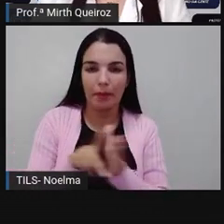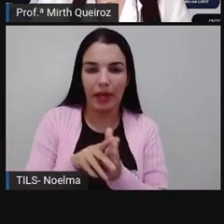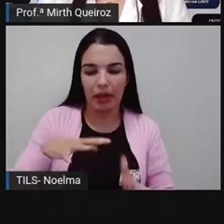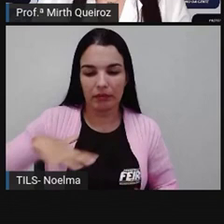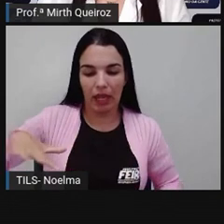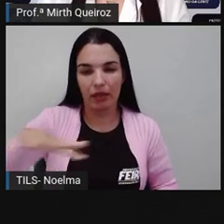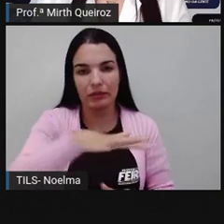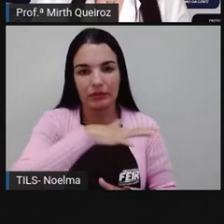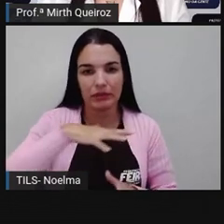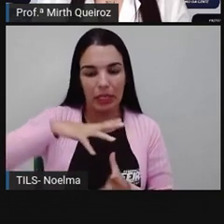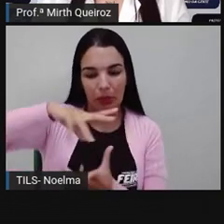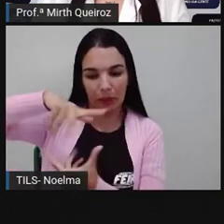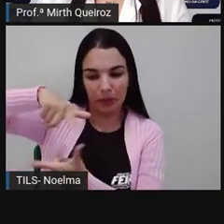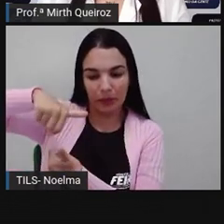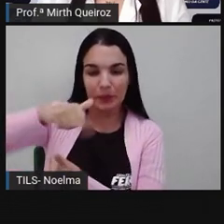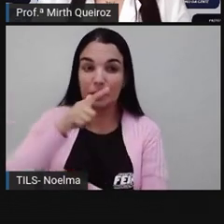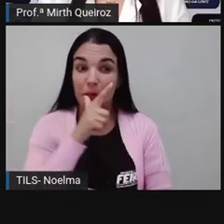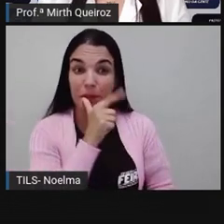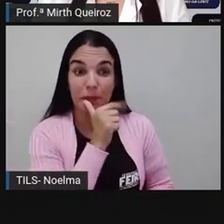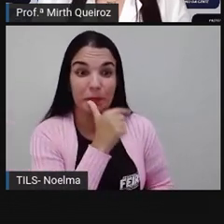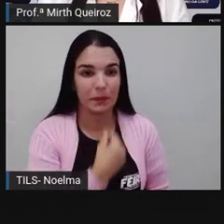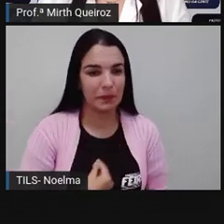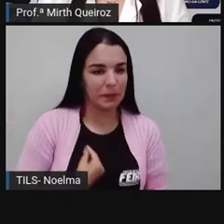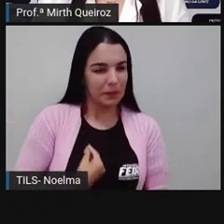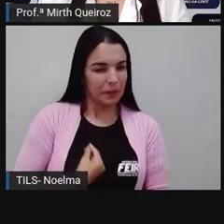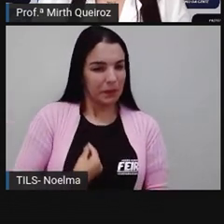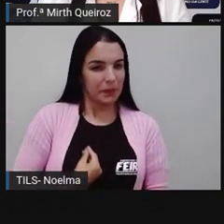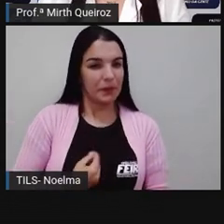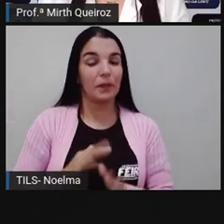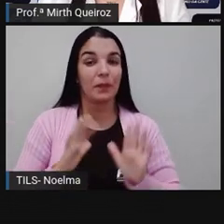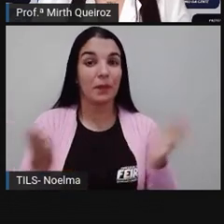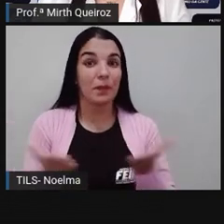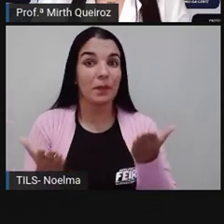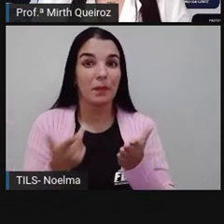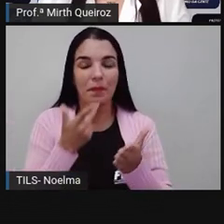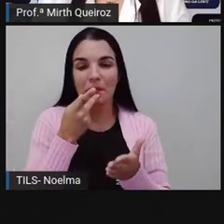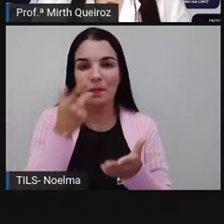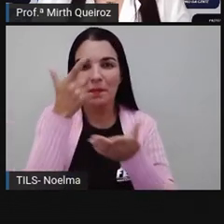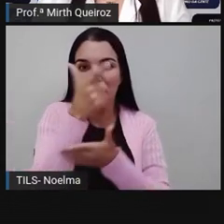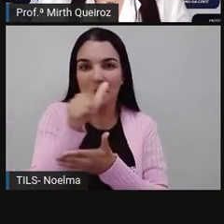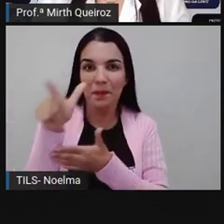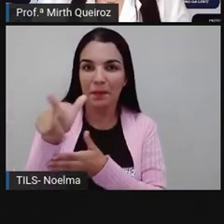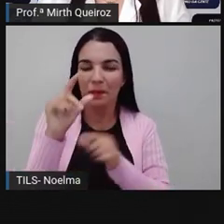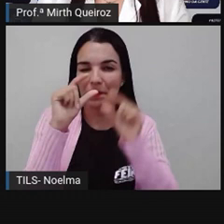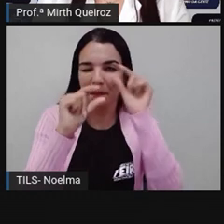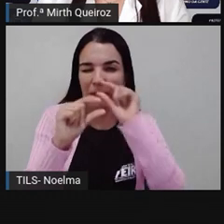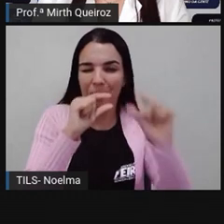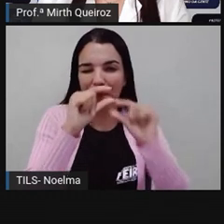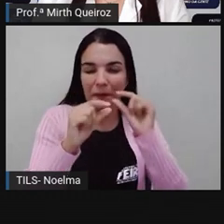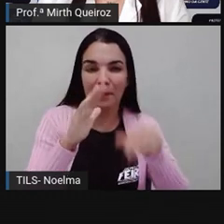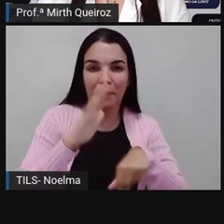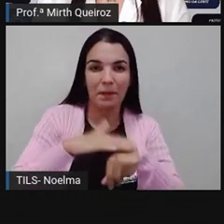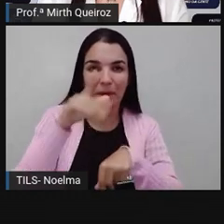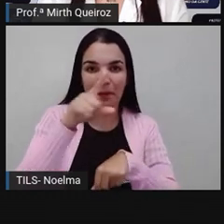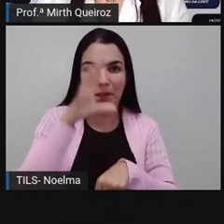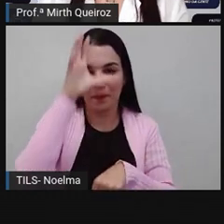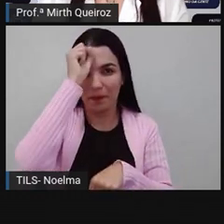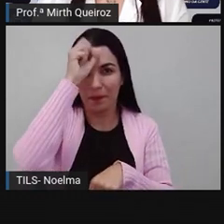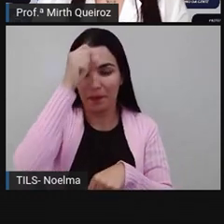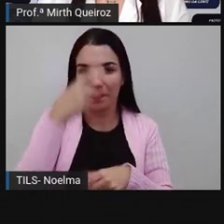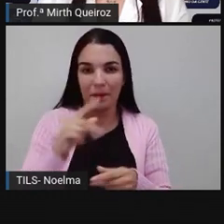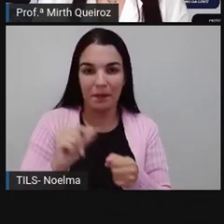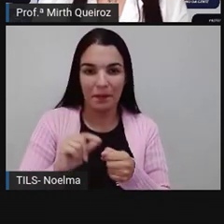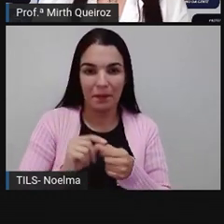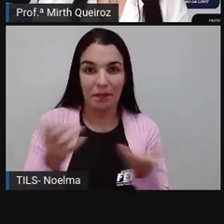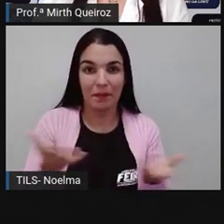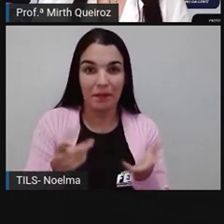biosfera. Nós já estudamos sobre isso, mas a gente vai reforçar um pouquinho mais hoje para vocês entenderem o que vocês vão fazer. E antes da